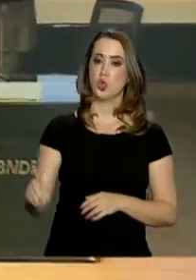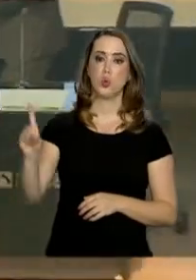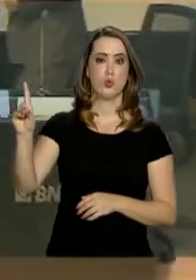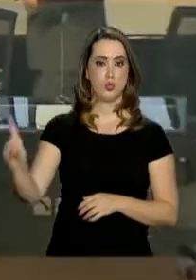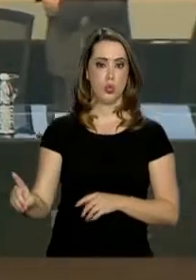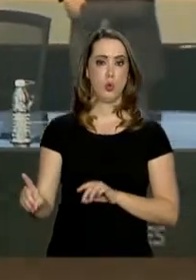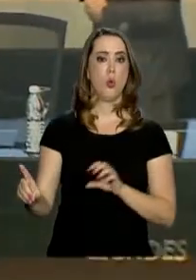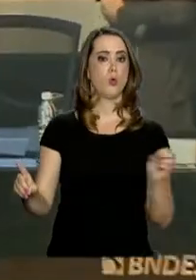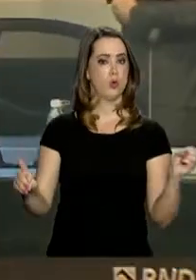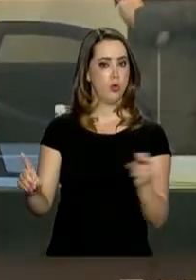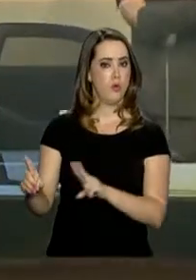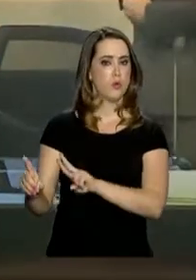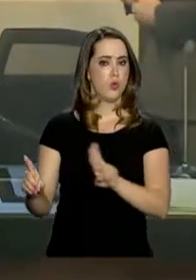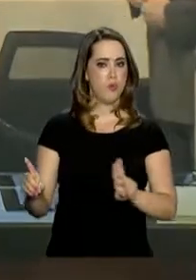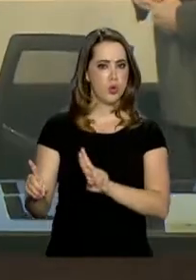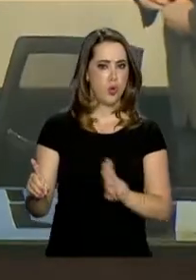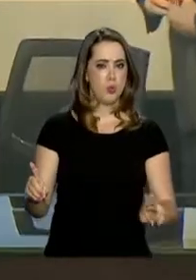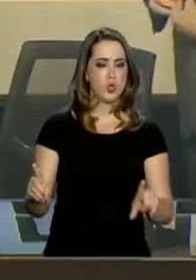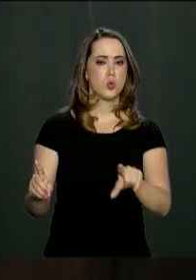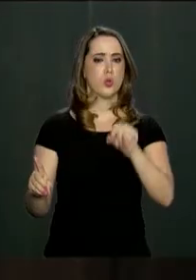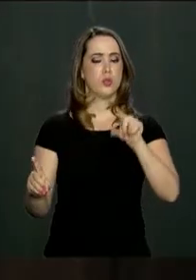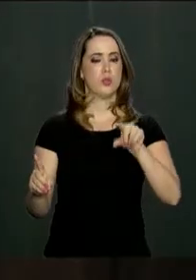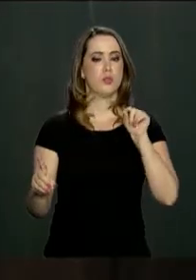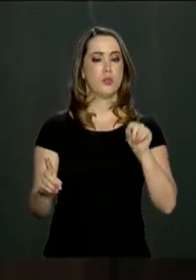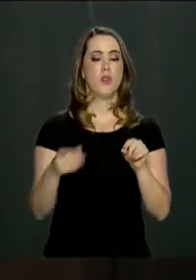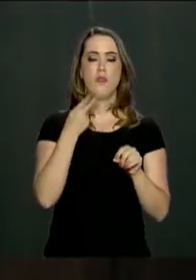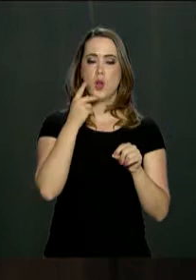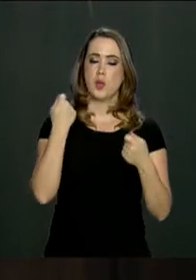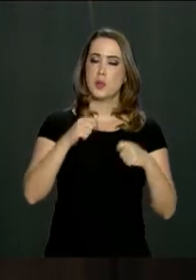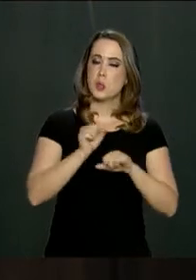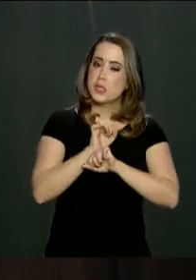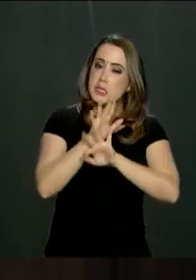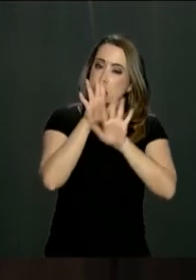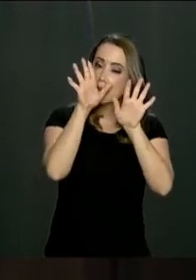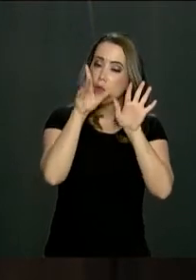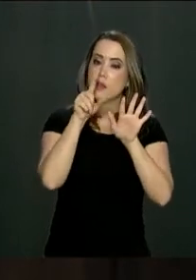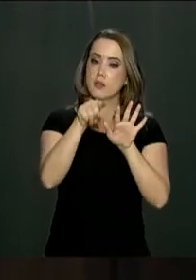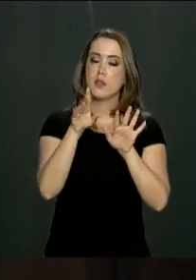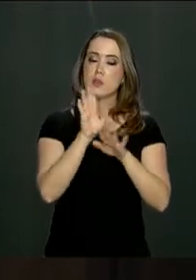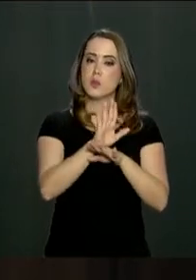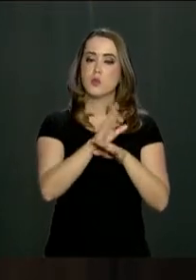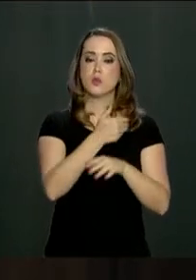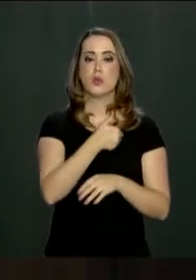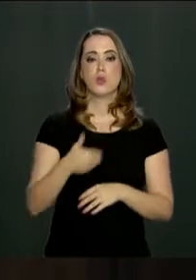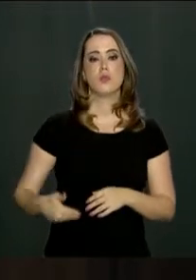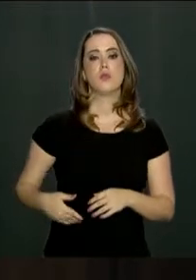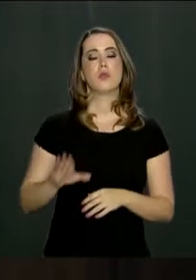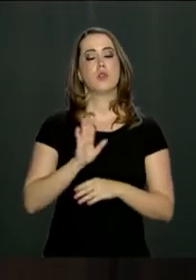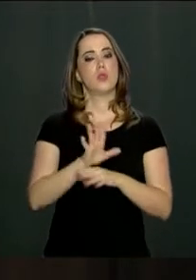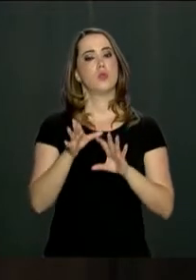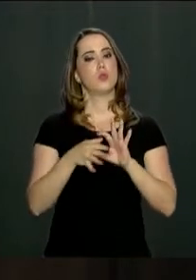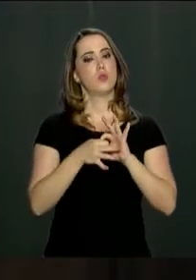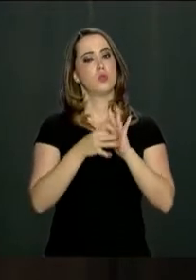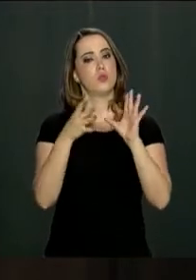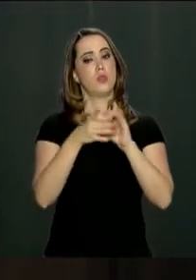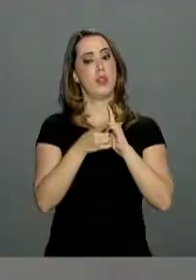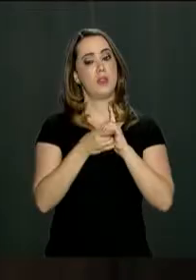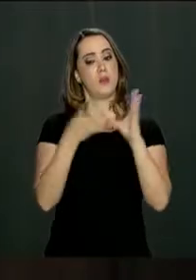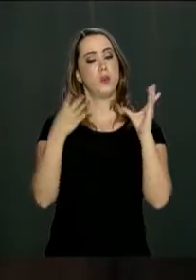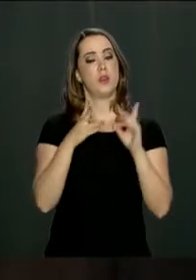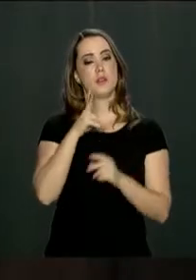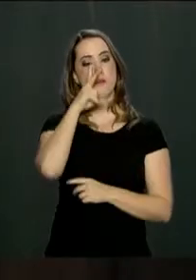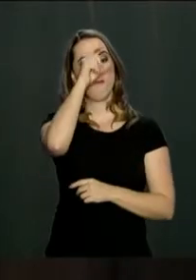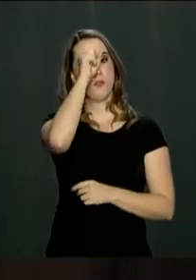reforçou que a transparência será a base do novo governo, que vai contribuir para a democracia e para um país mais forte.